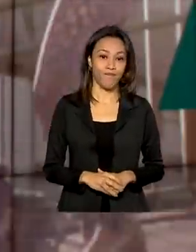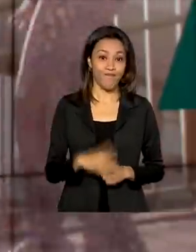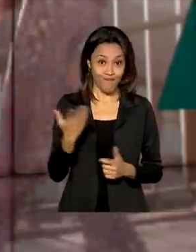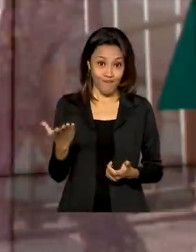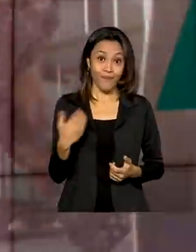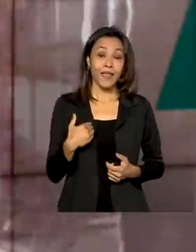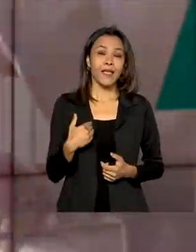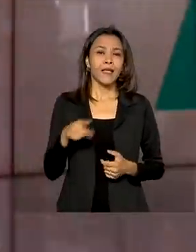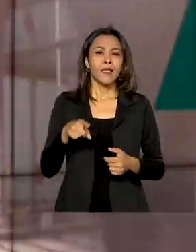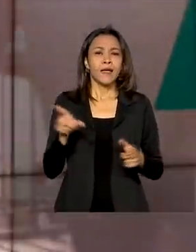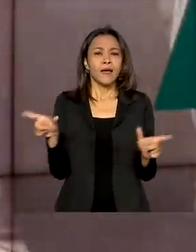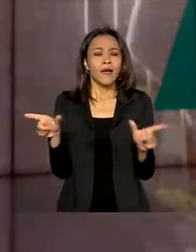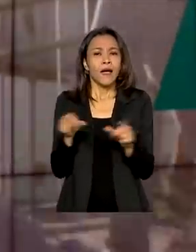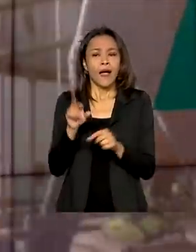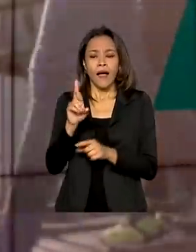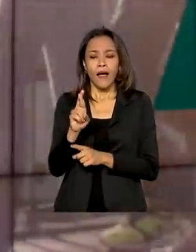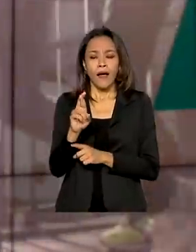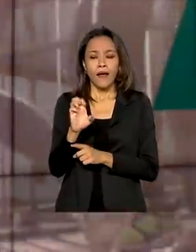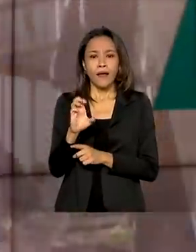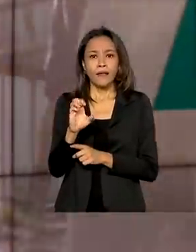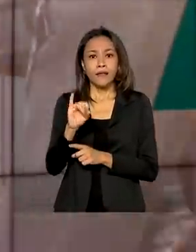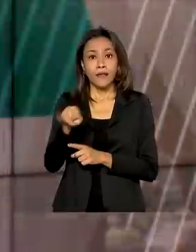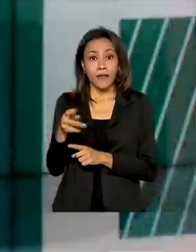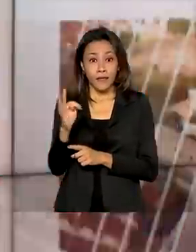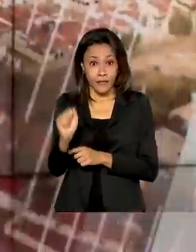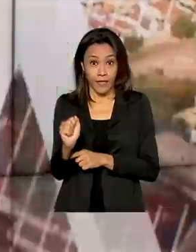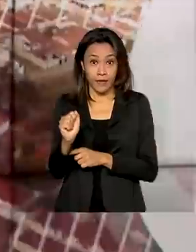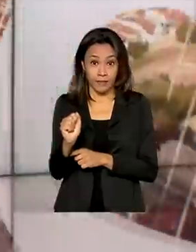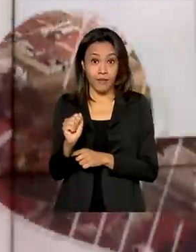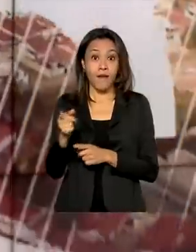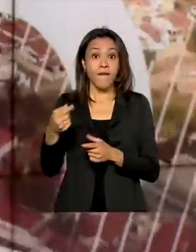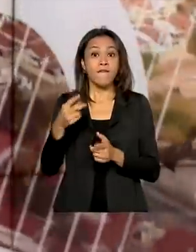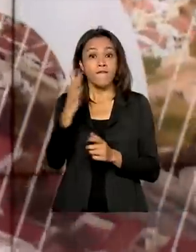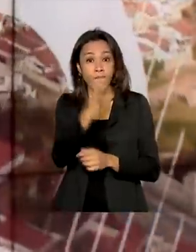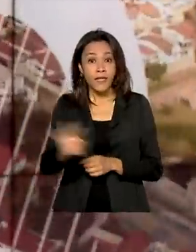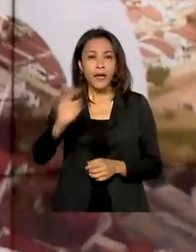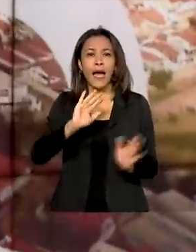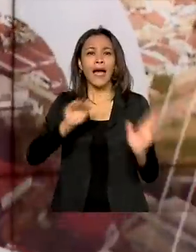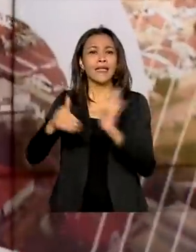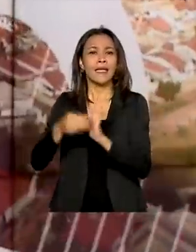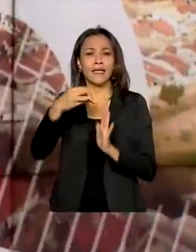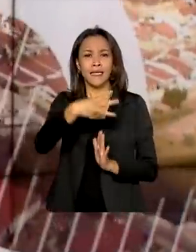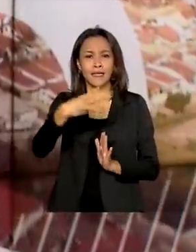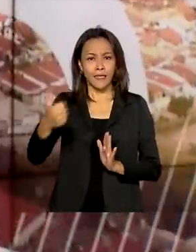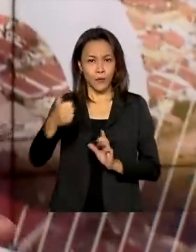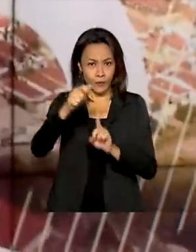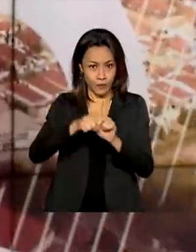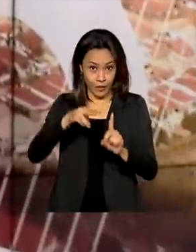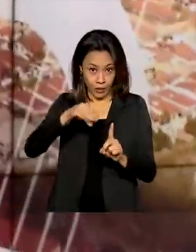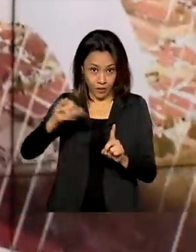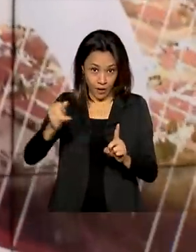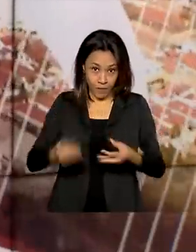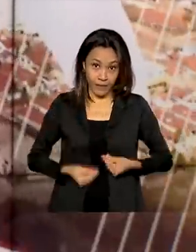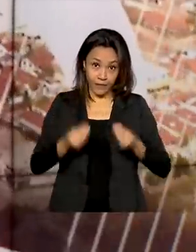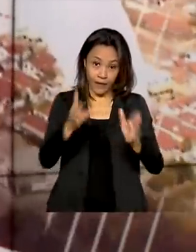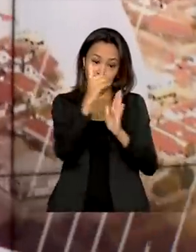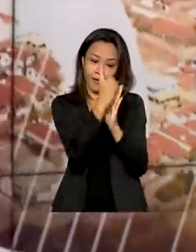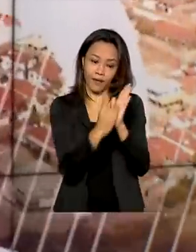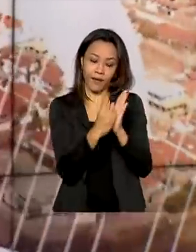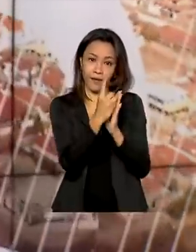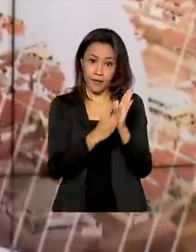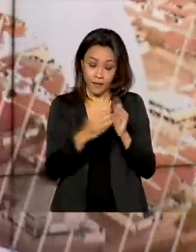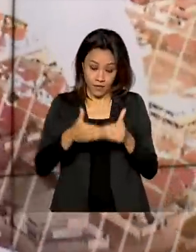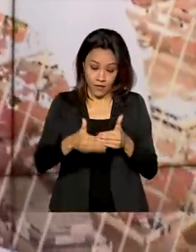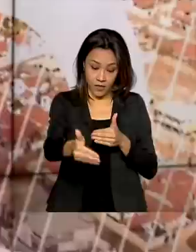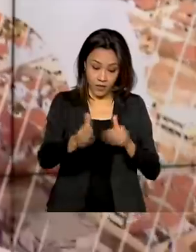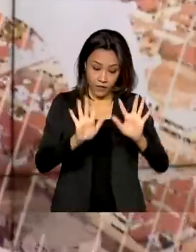a Receita Federal adiou para 31 de maio o prazo para a entrega da declaração do imposto de renda. O prazo anterior terminaria no